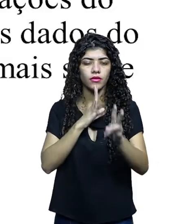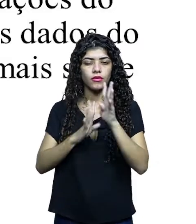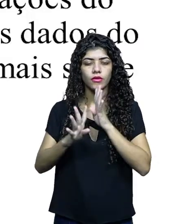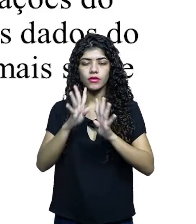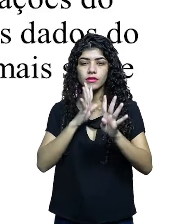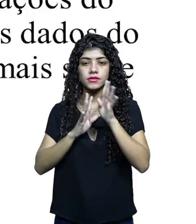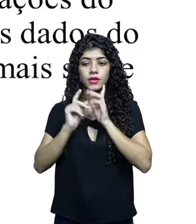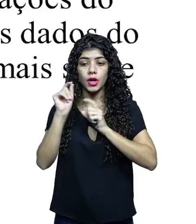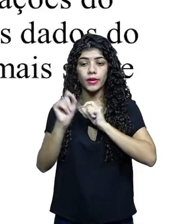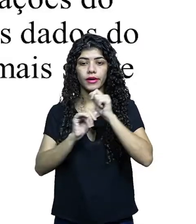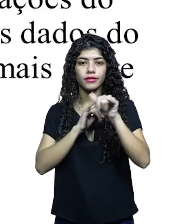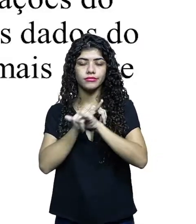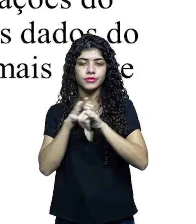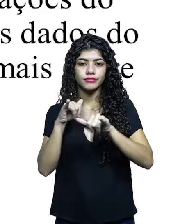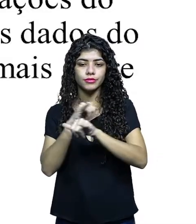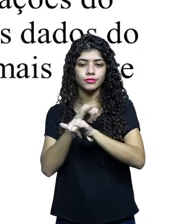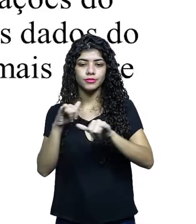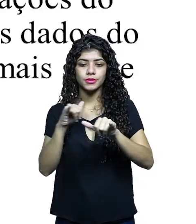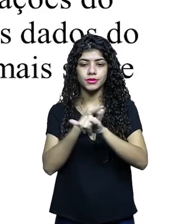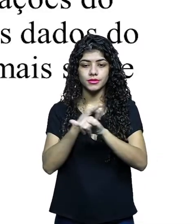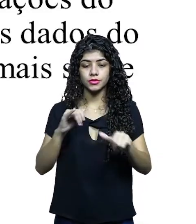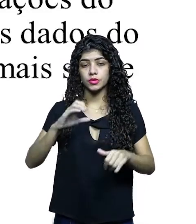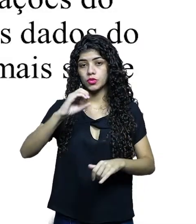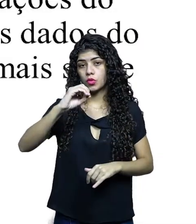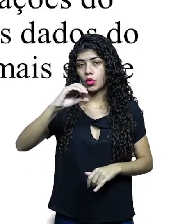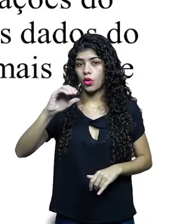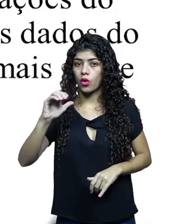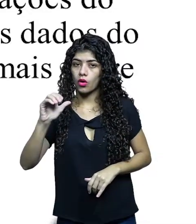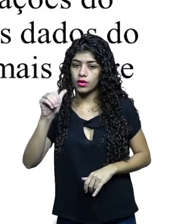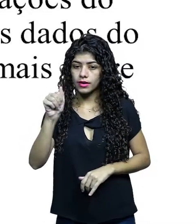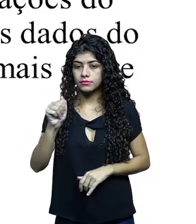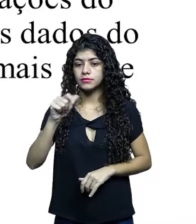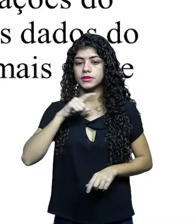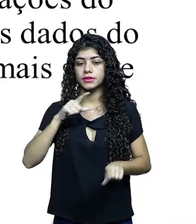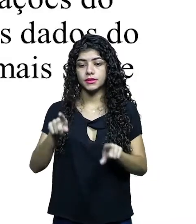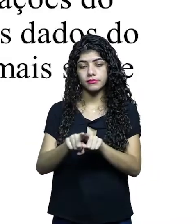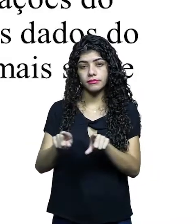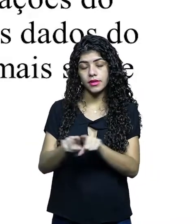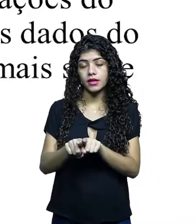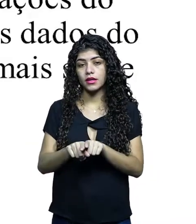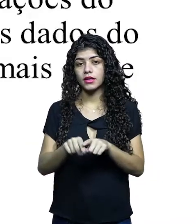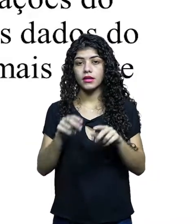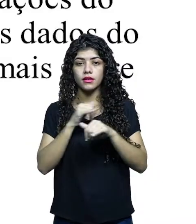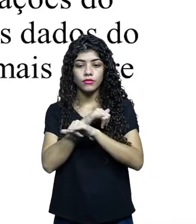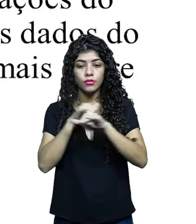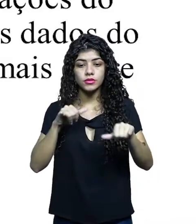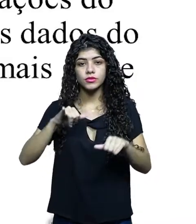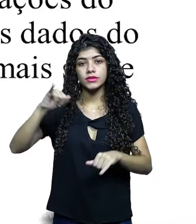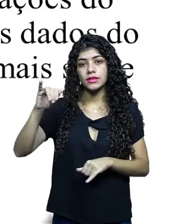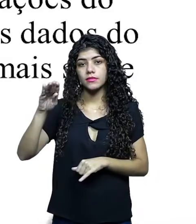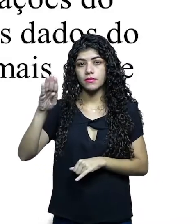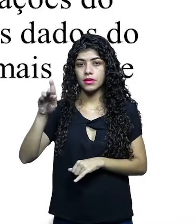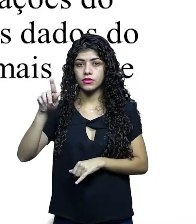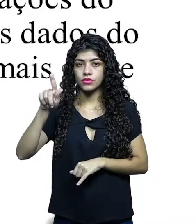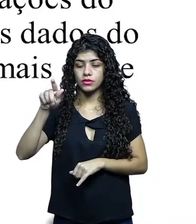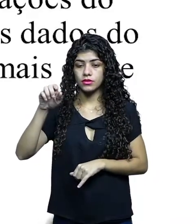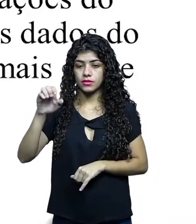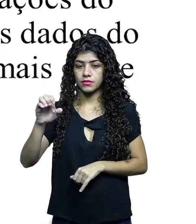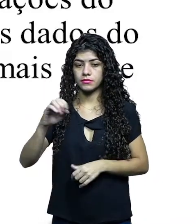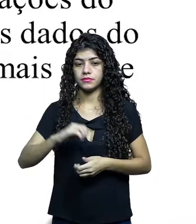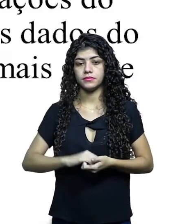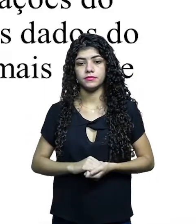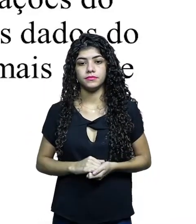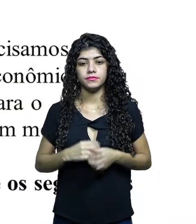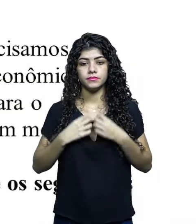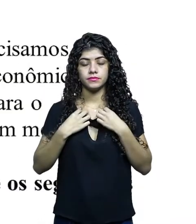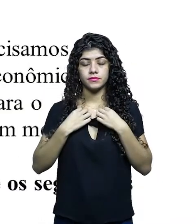audiovisual brasileiro é através das informações do OCA, Ancine e dos dados do IBGE. Vamos falar mais sobre eles no módulo 4.